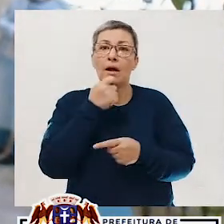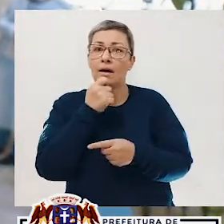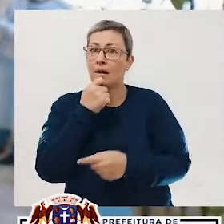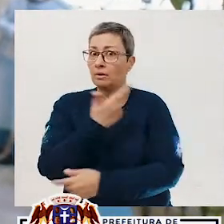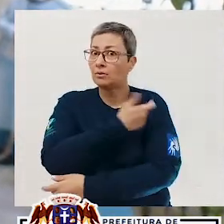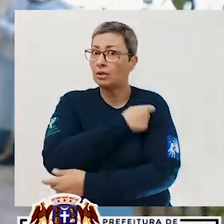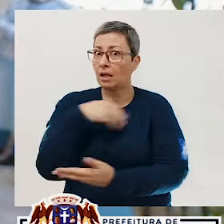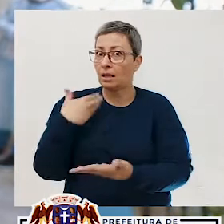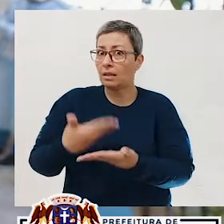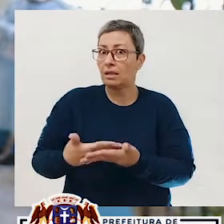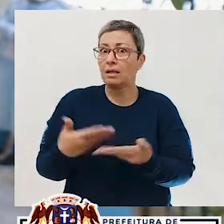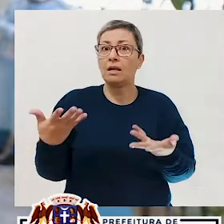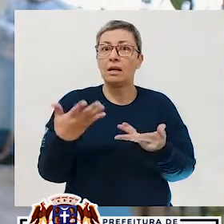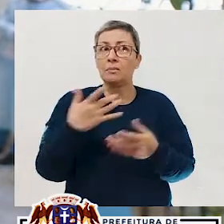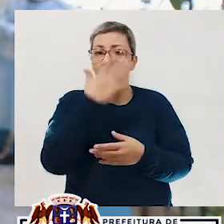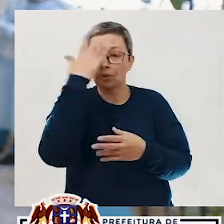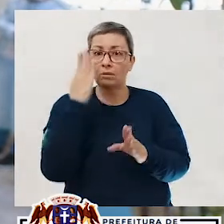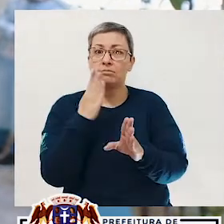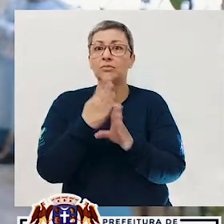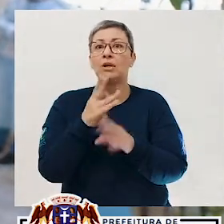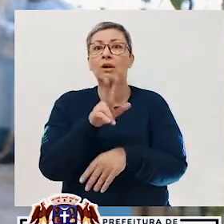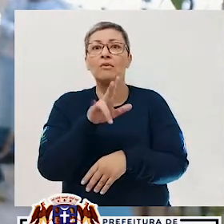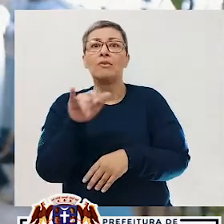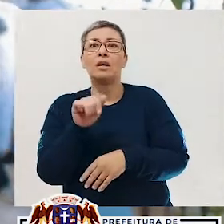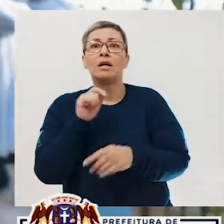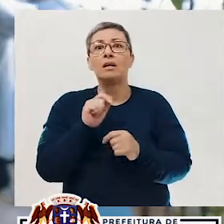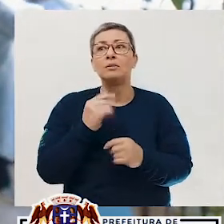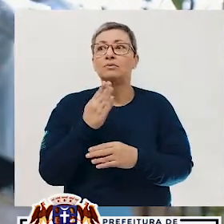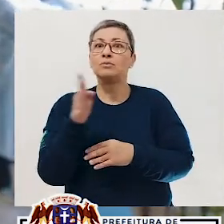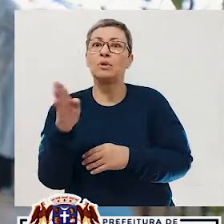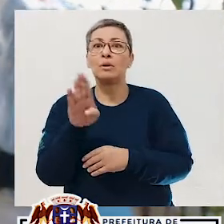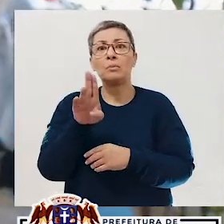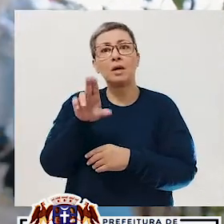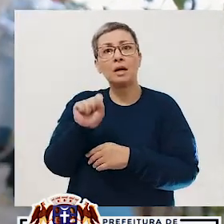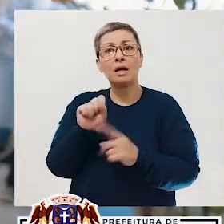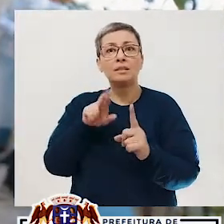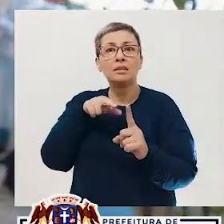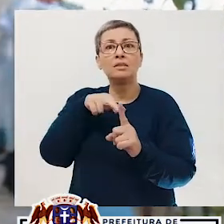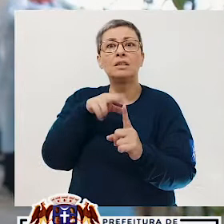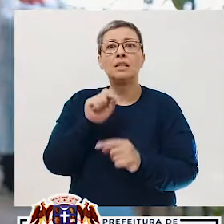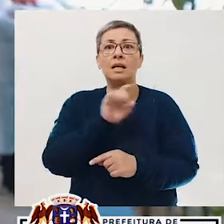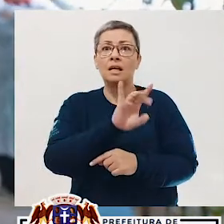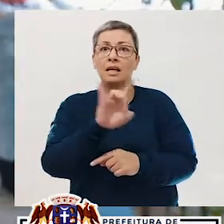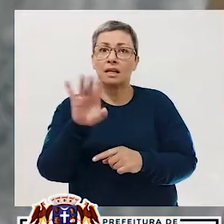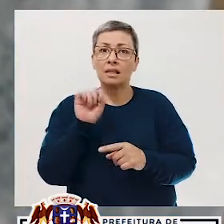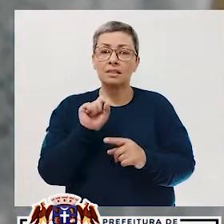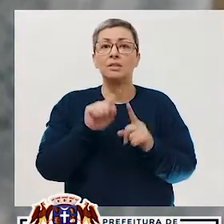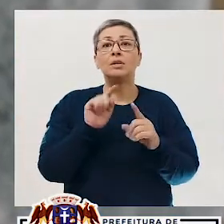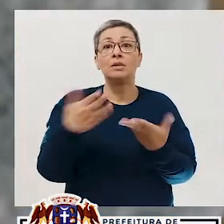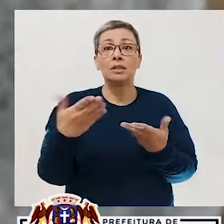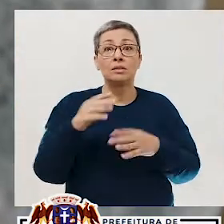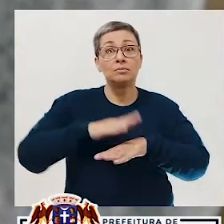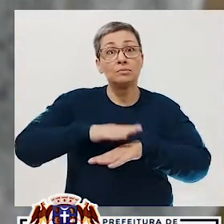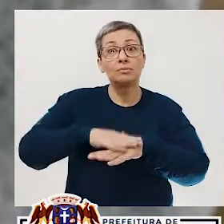e não foi vacinada até então, essas pessoas, ao serem identificadas, elas serão encaminhadas para as UBSs de referência de cada unidade. E,